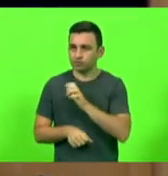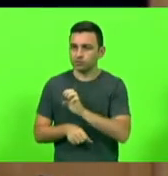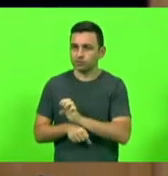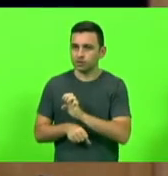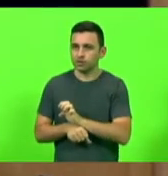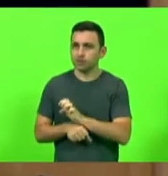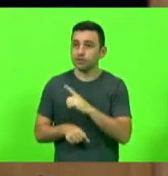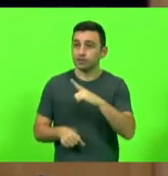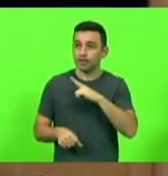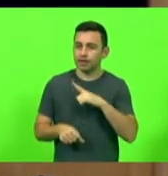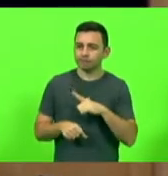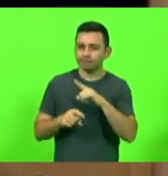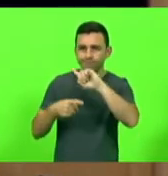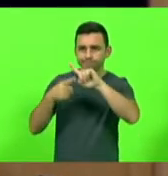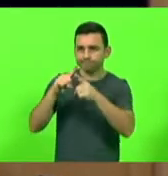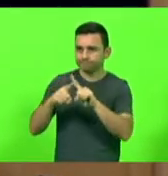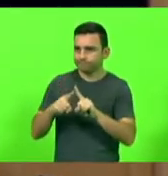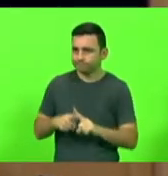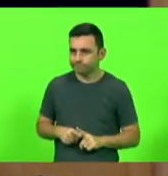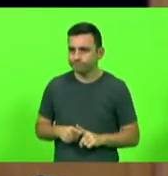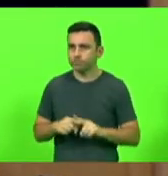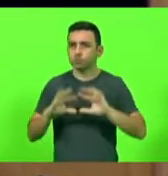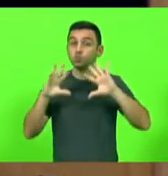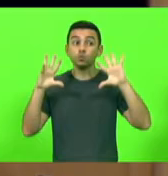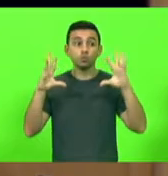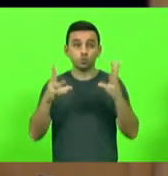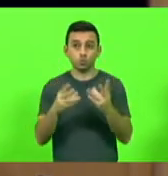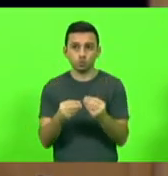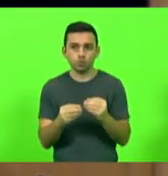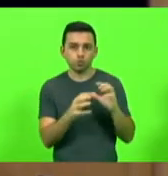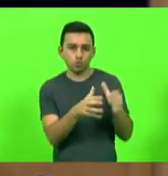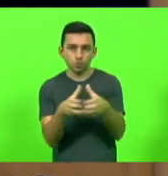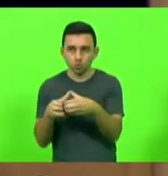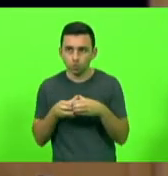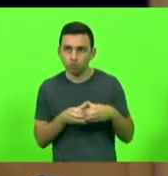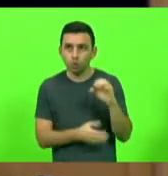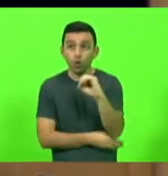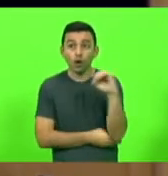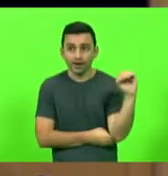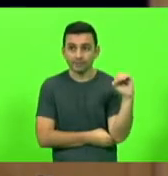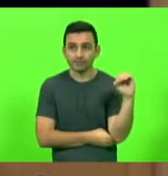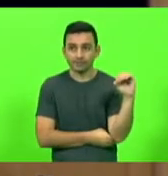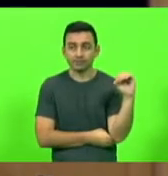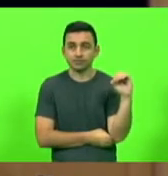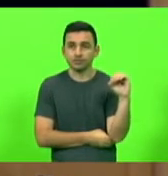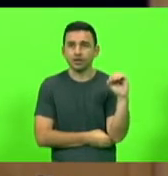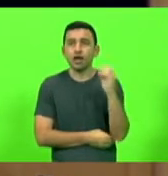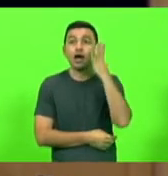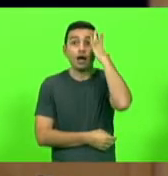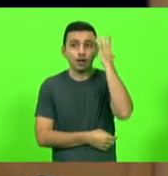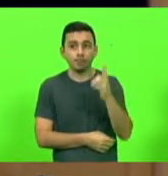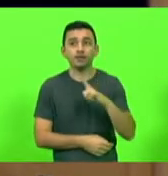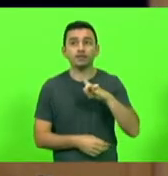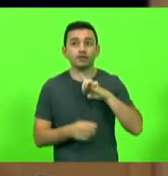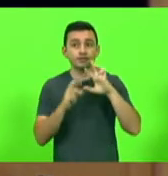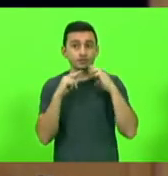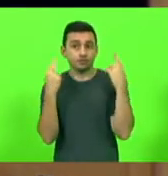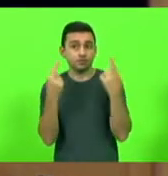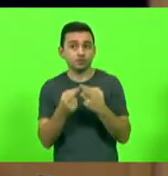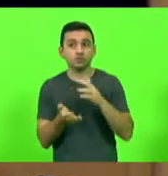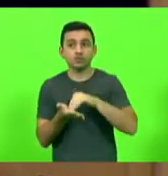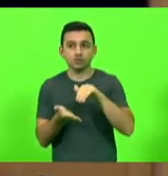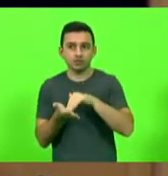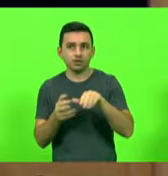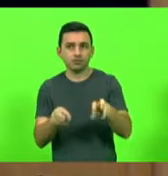feito uma articulação junto com as bancadas com a bancada do Oeste e amanhã, inclusive, temos uma reunião com o secretário da